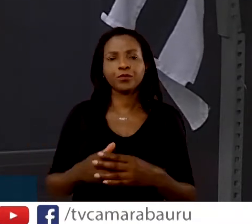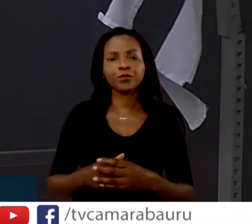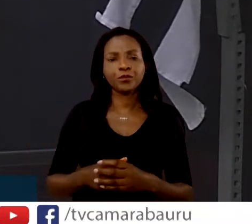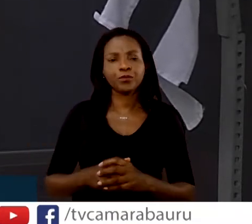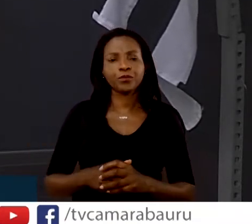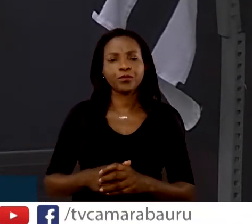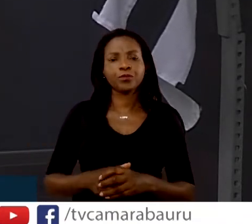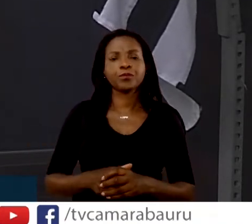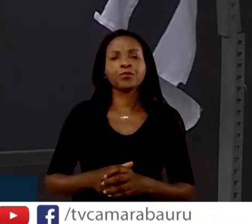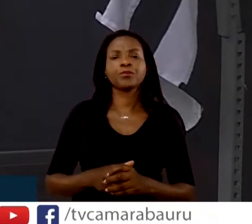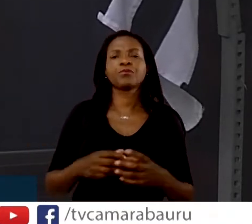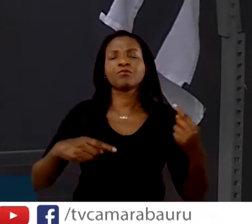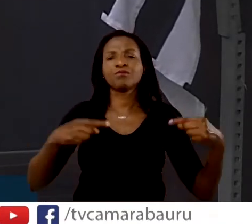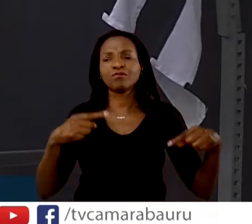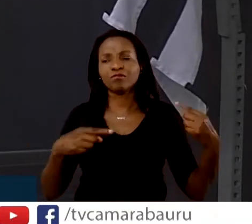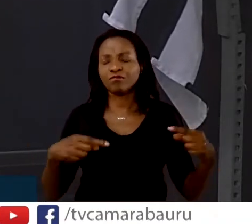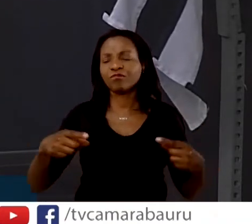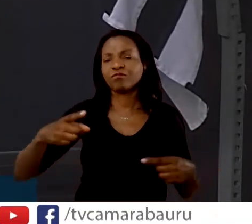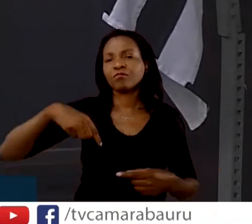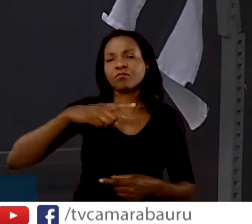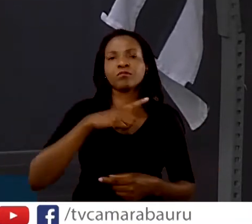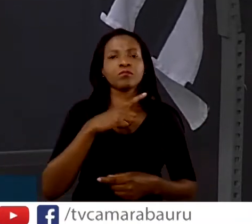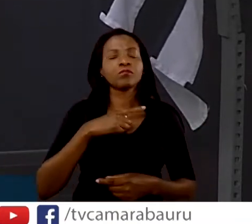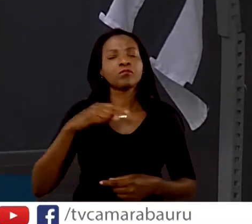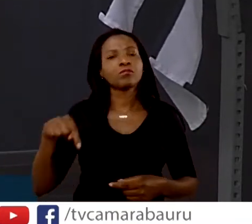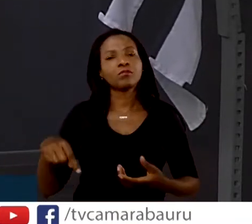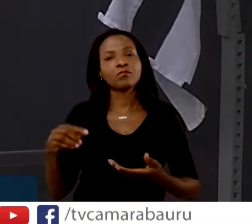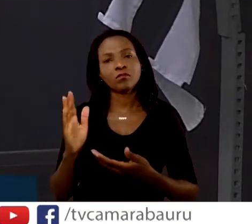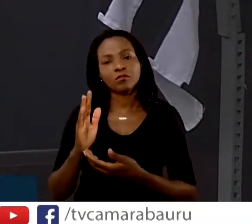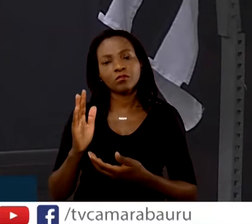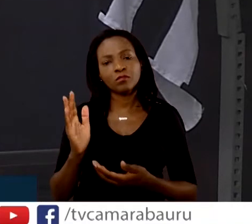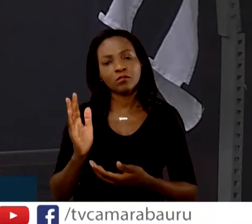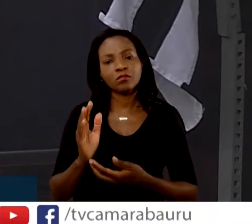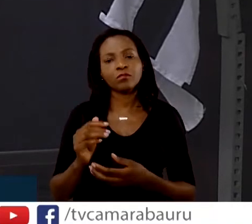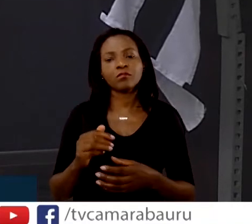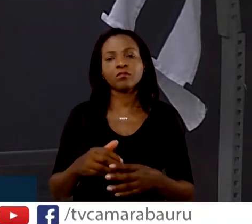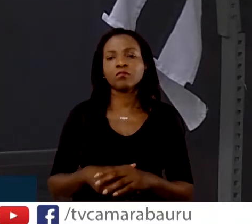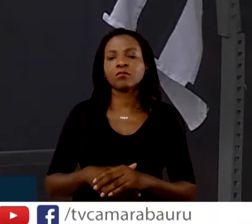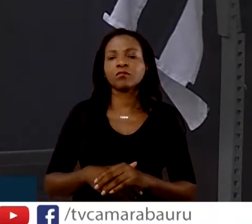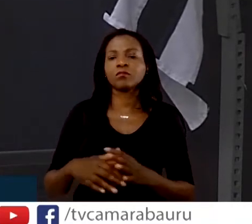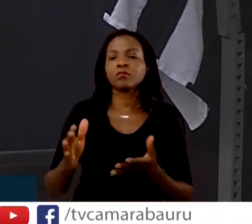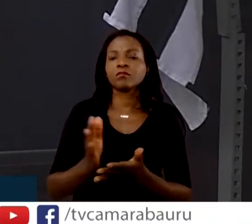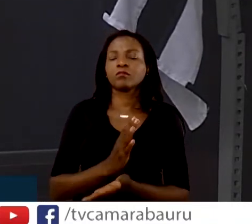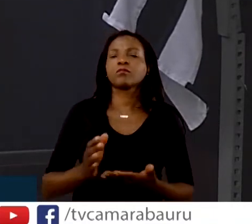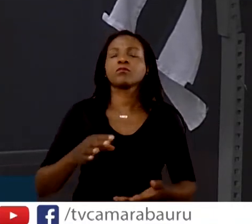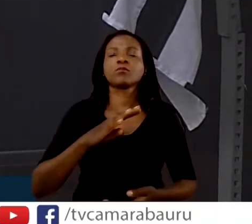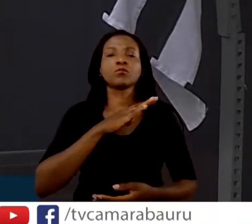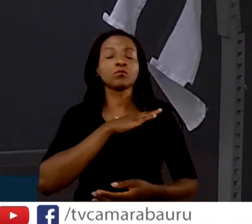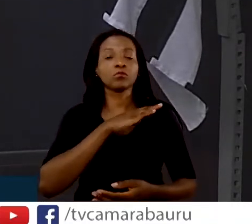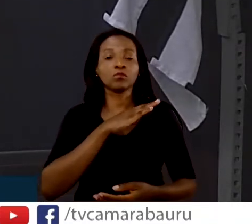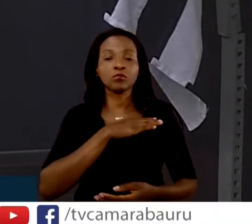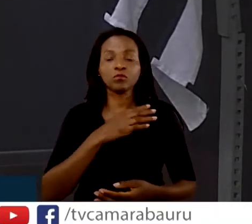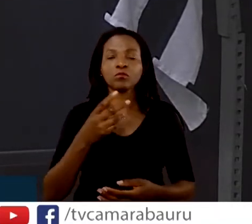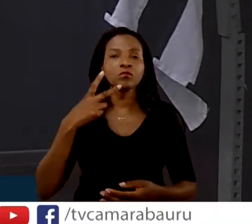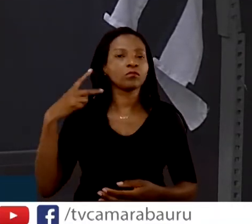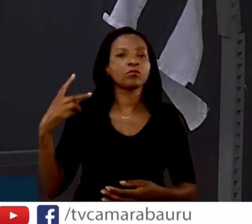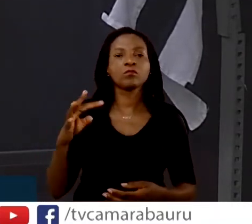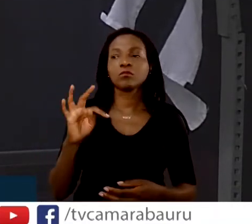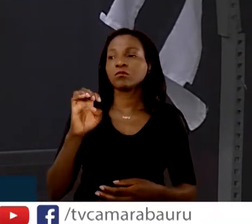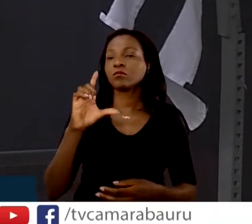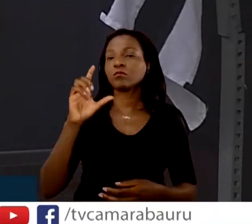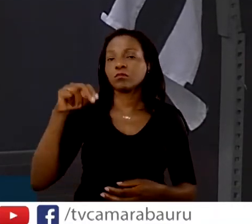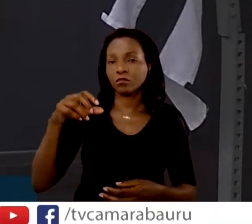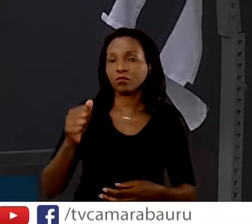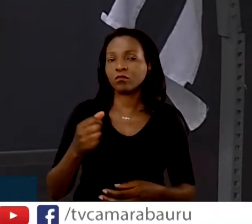discussões que nós temos tido aqui na casa, a cargo do que alguns colegas levantaram aqui, a vereadora Teva foi feliz na sua fala,